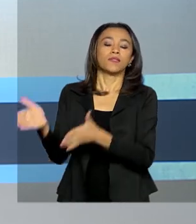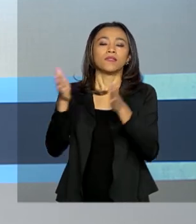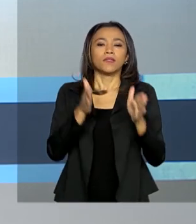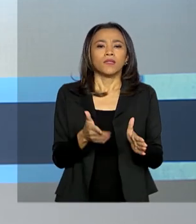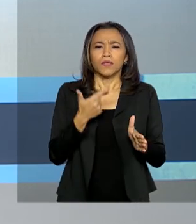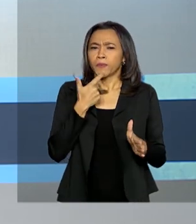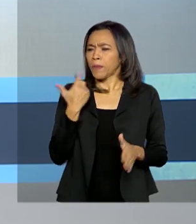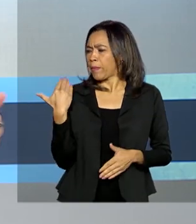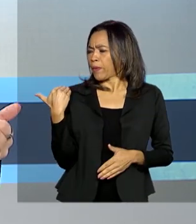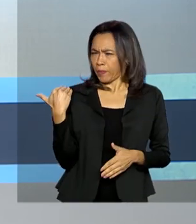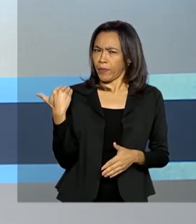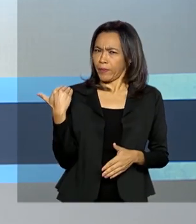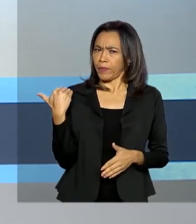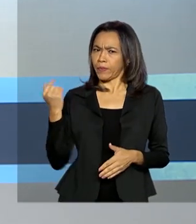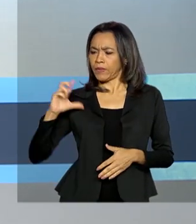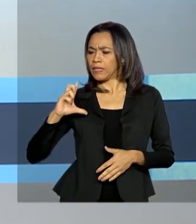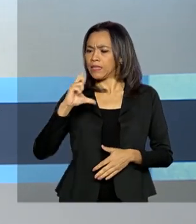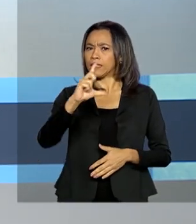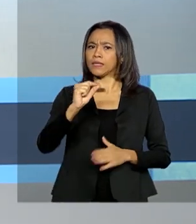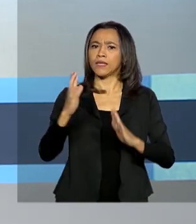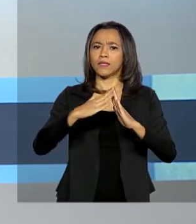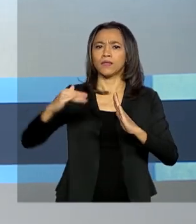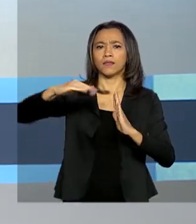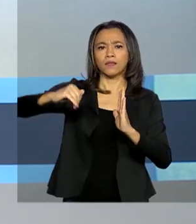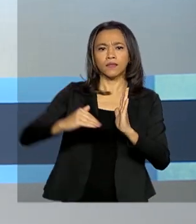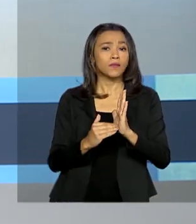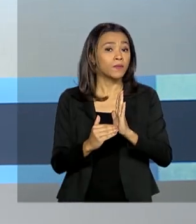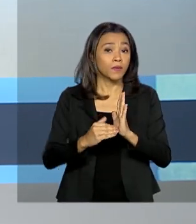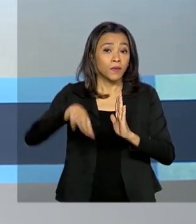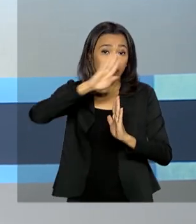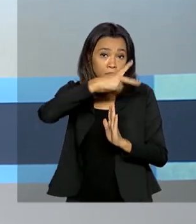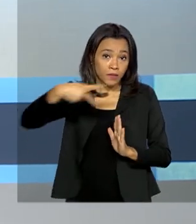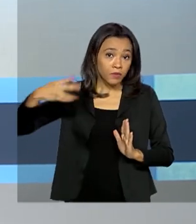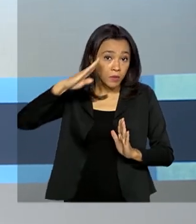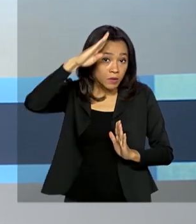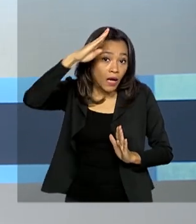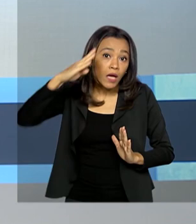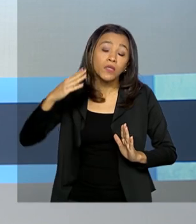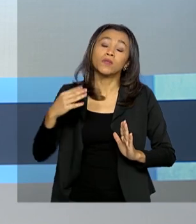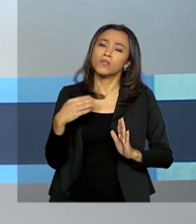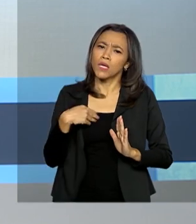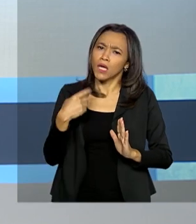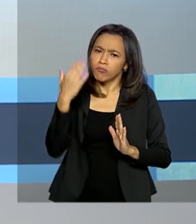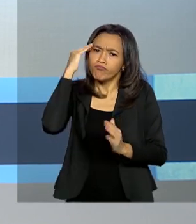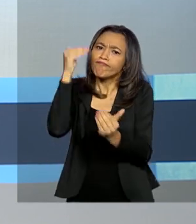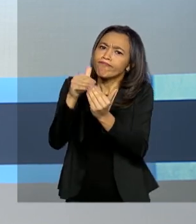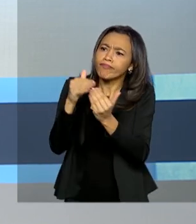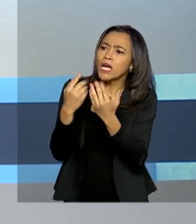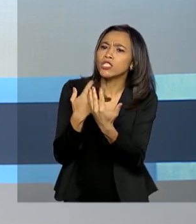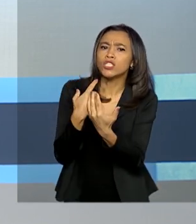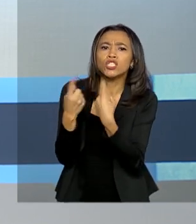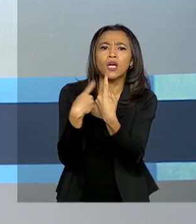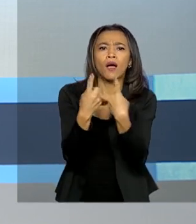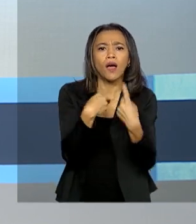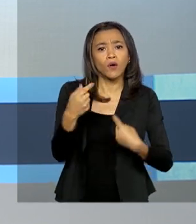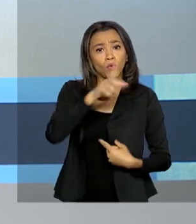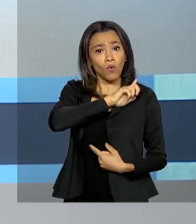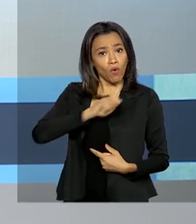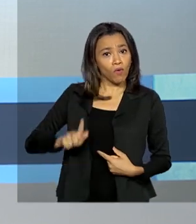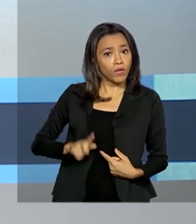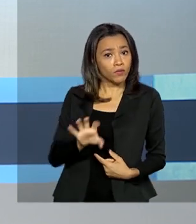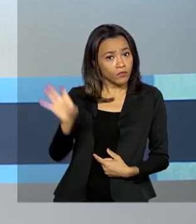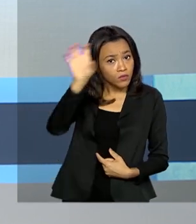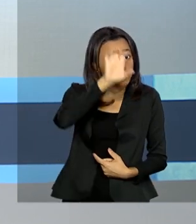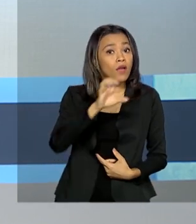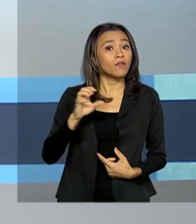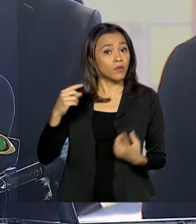E agora há pouco, na saída do Palácio da Alvorada, o presidente Jair Bolsonaro defendeu o diálogo com governadores para enfrentar o coronavírus.